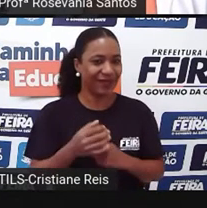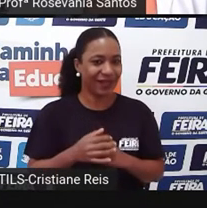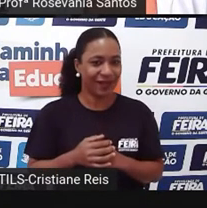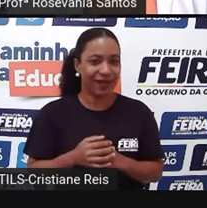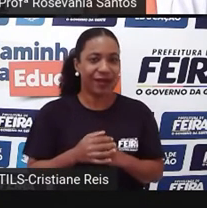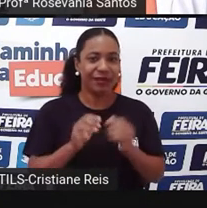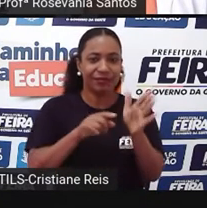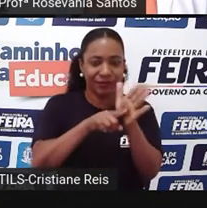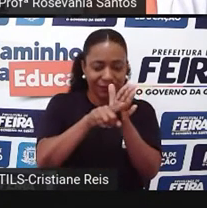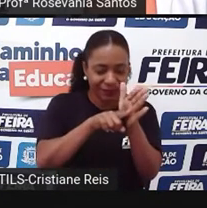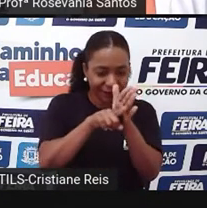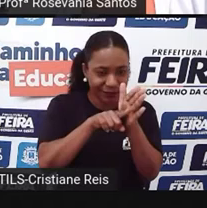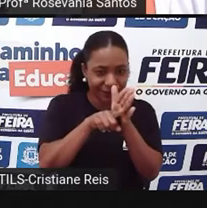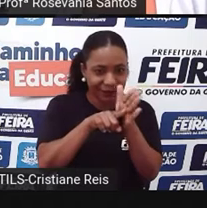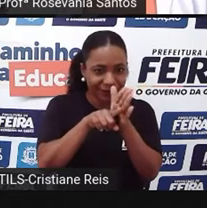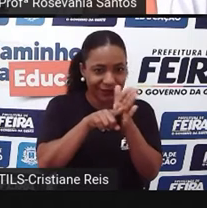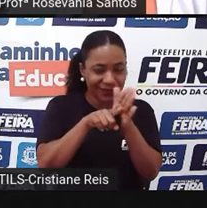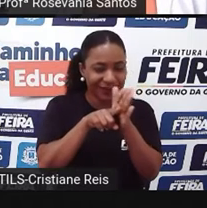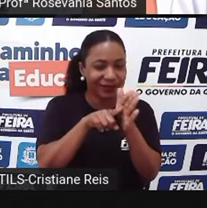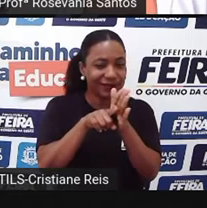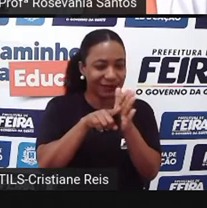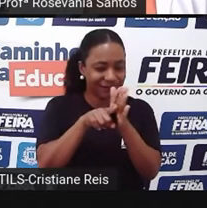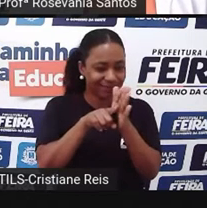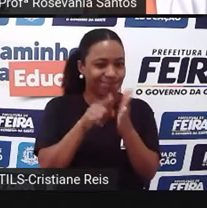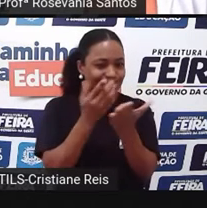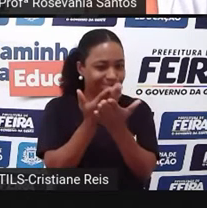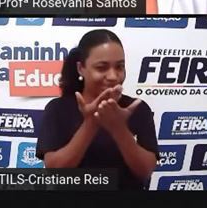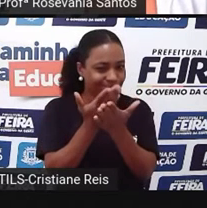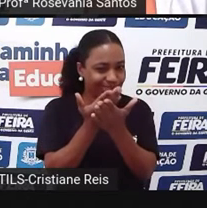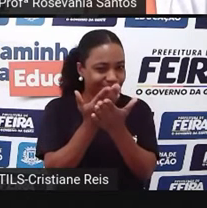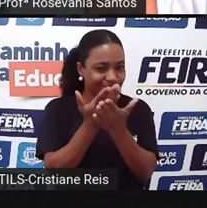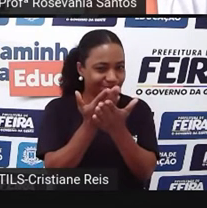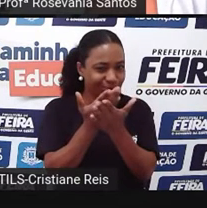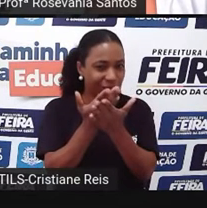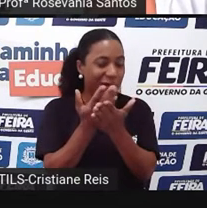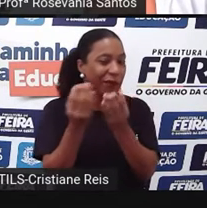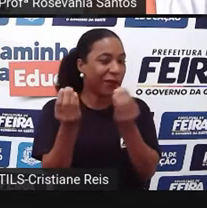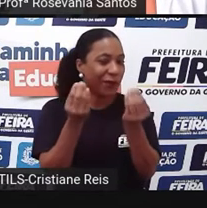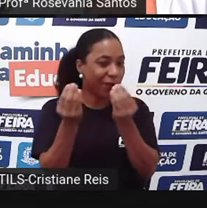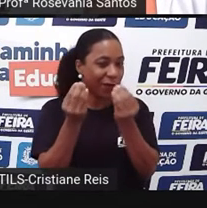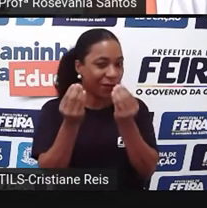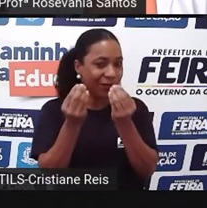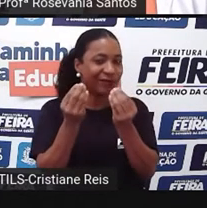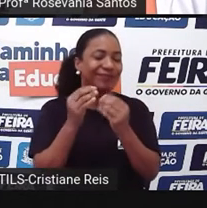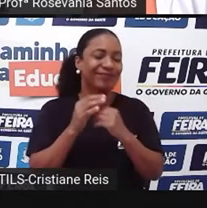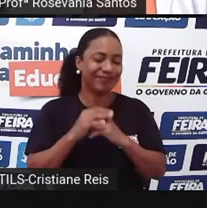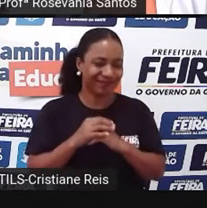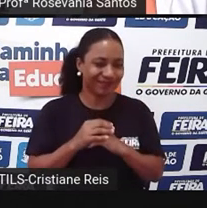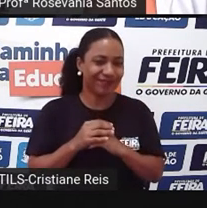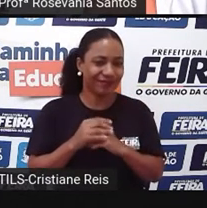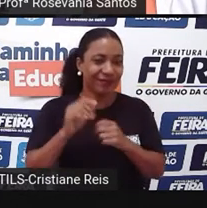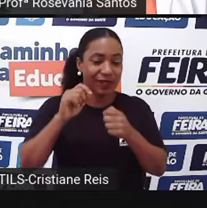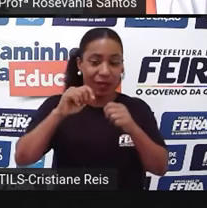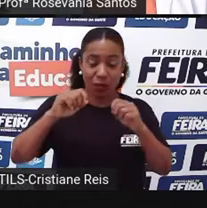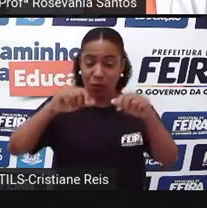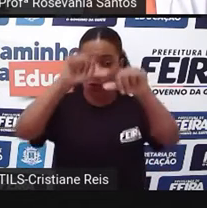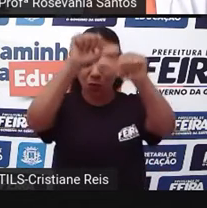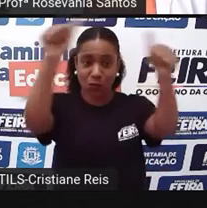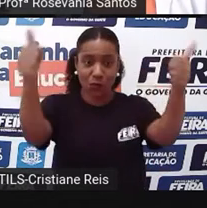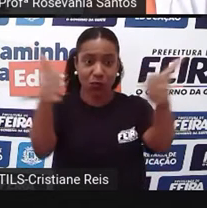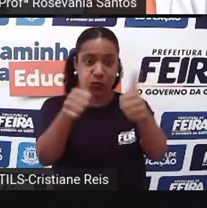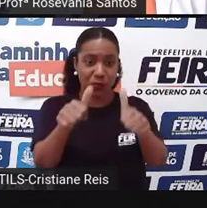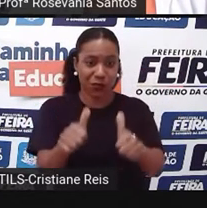colocamos aqui agora um fator tecnológico, a fotogrametria, ou seja, foram tirados, né,